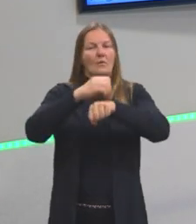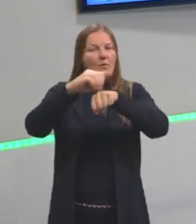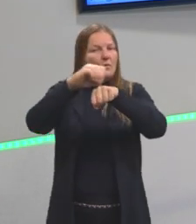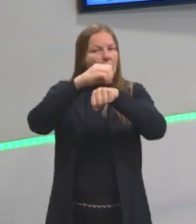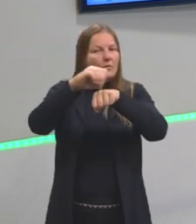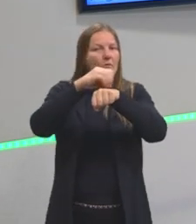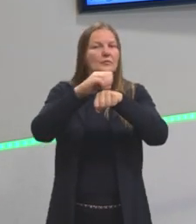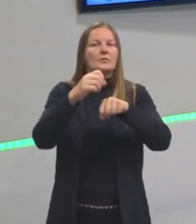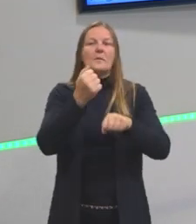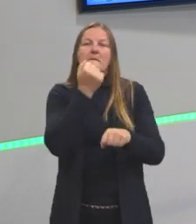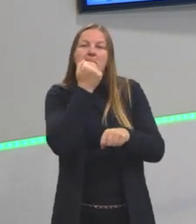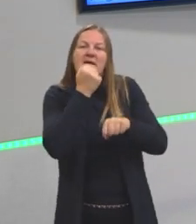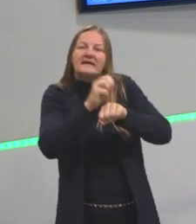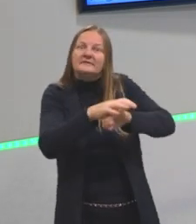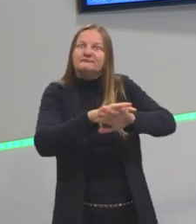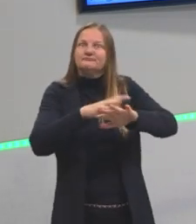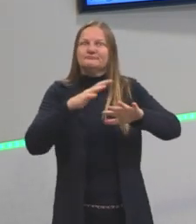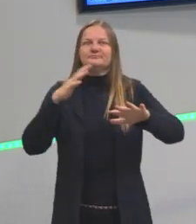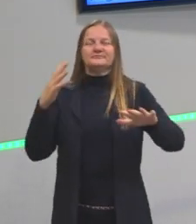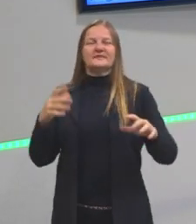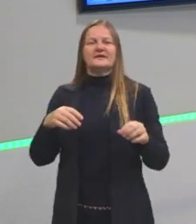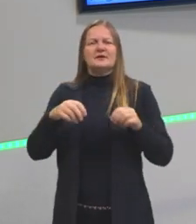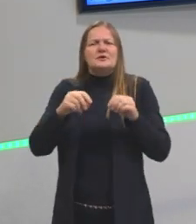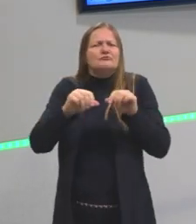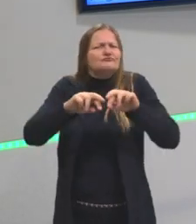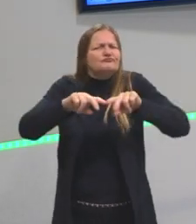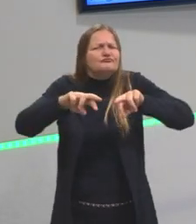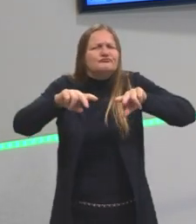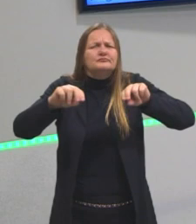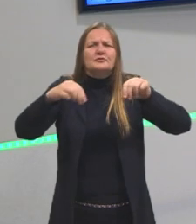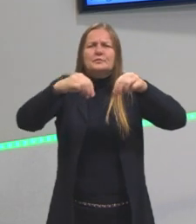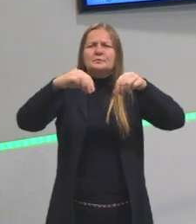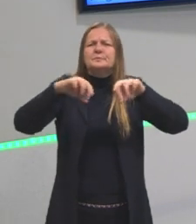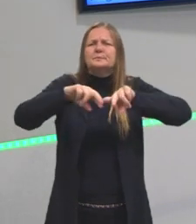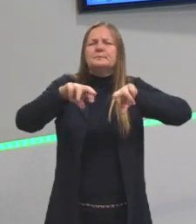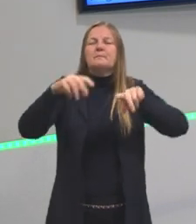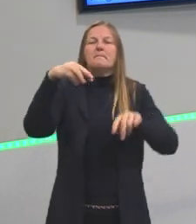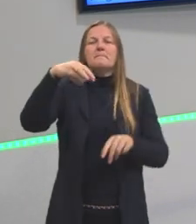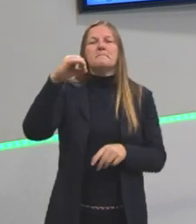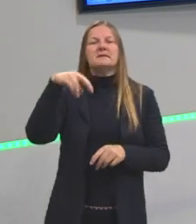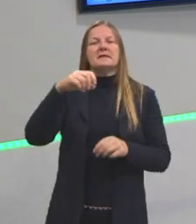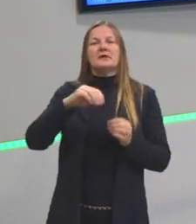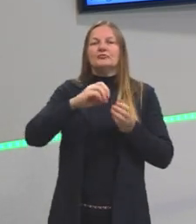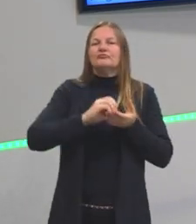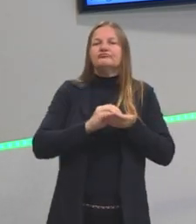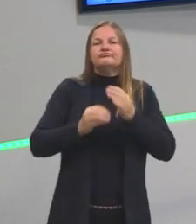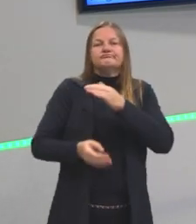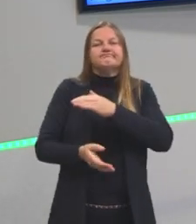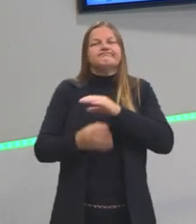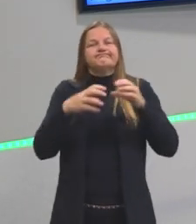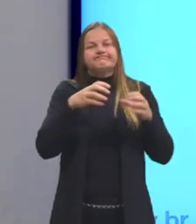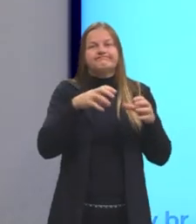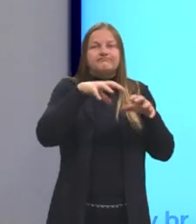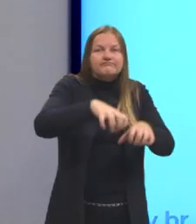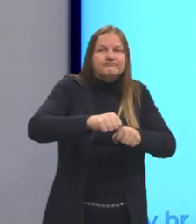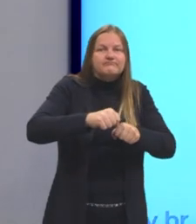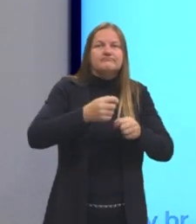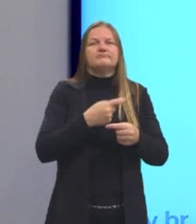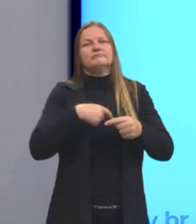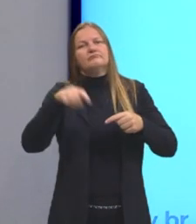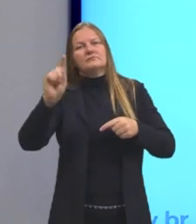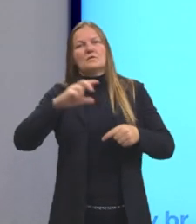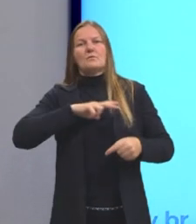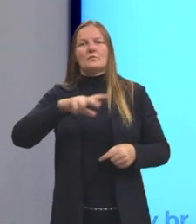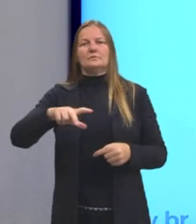Ouro, pedras preciosas, minérios, e pegar tudo nosso e levar lá para Portugal. Então nós temos aqui ouro